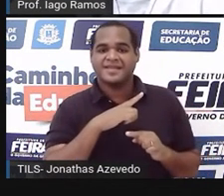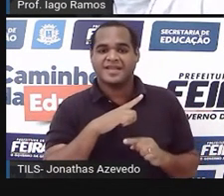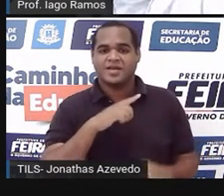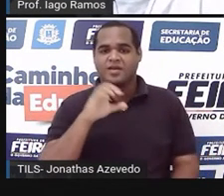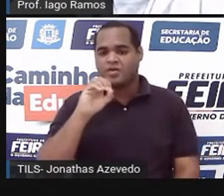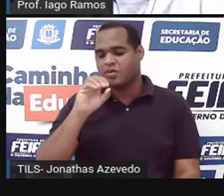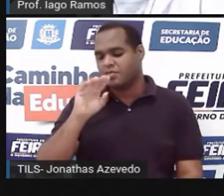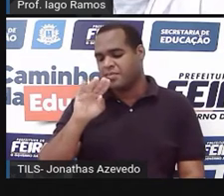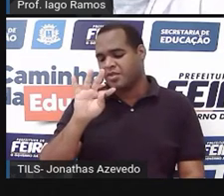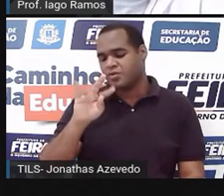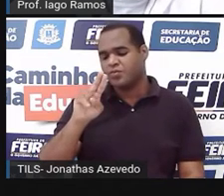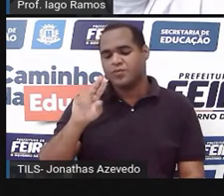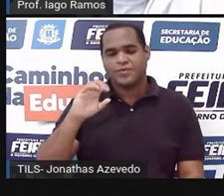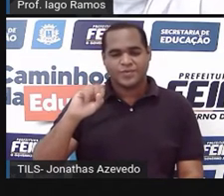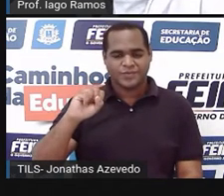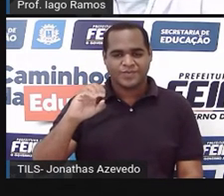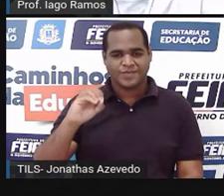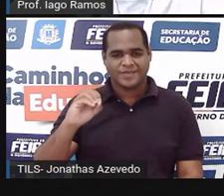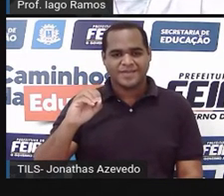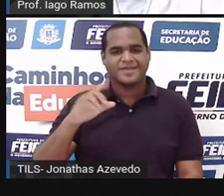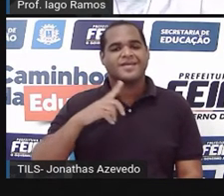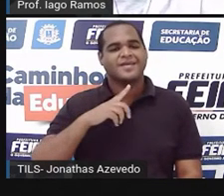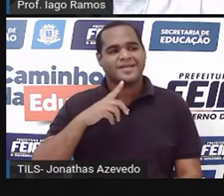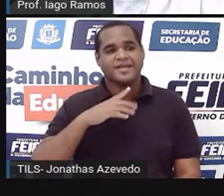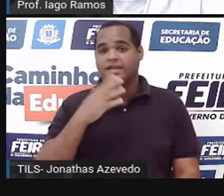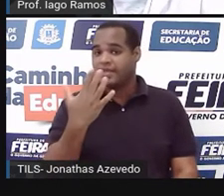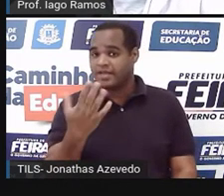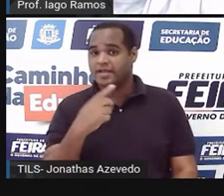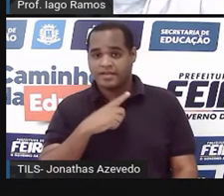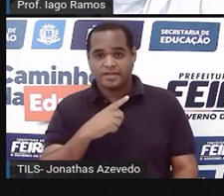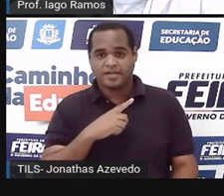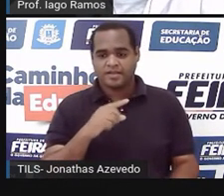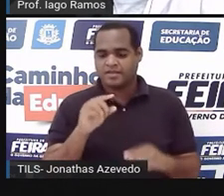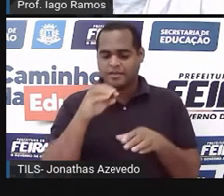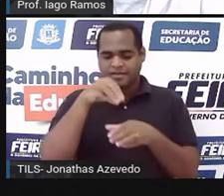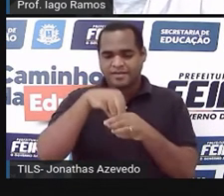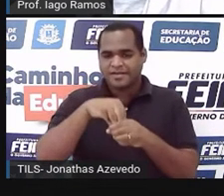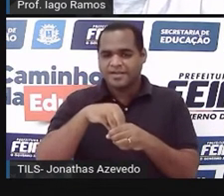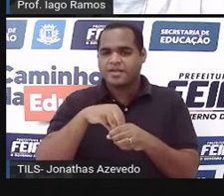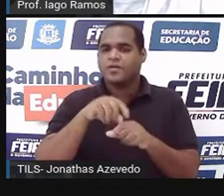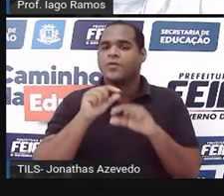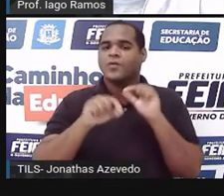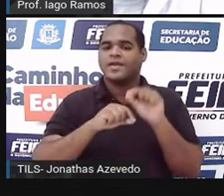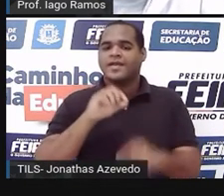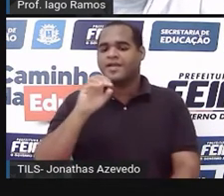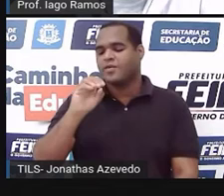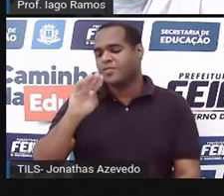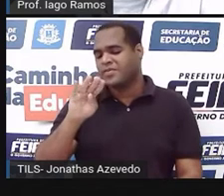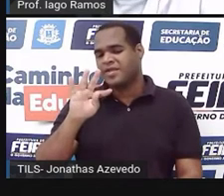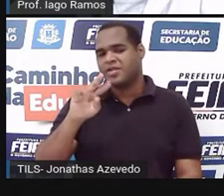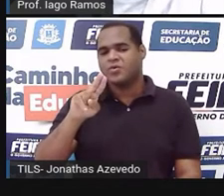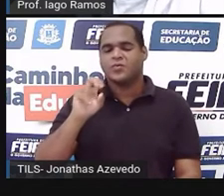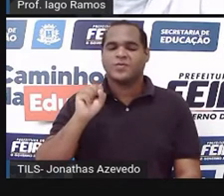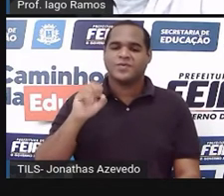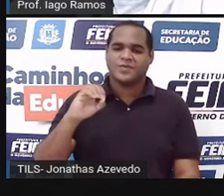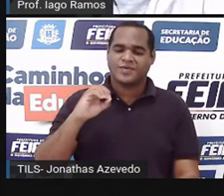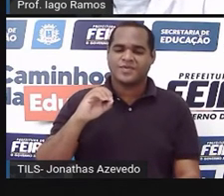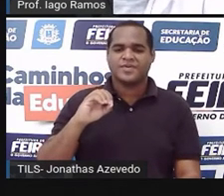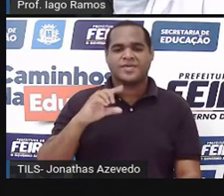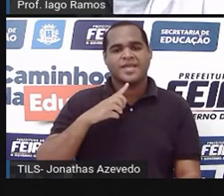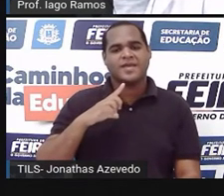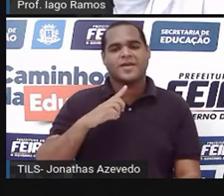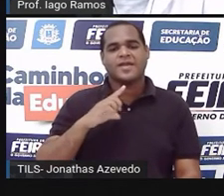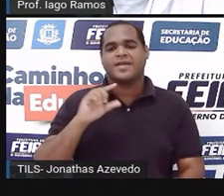triângulo obtusângulo, porque um dos ângulos ali dentro é um ângulo obtuso. Ângulo